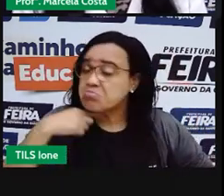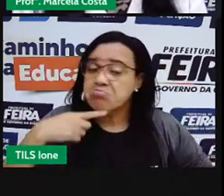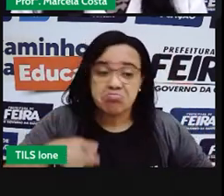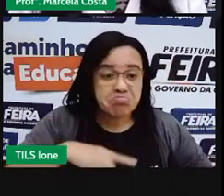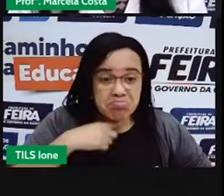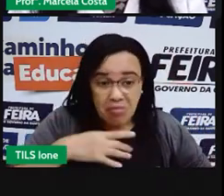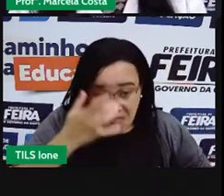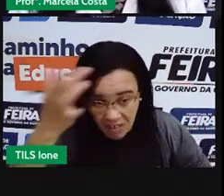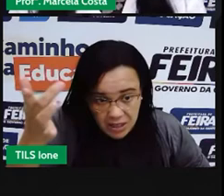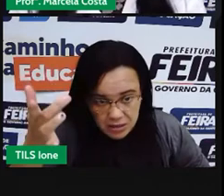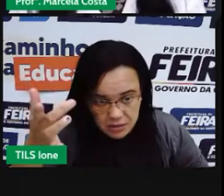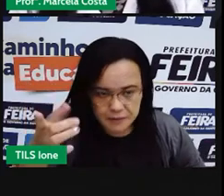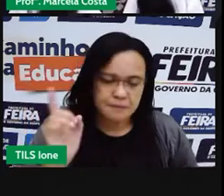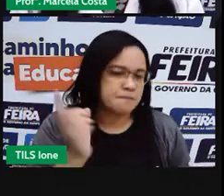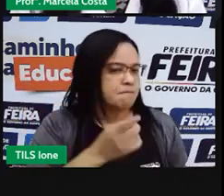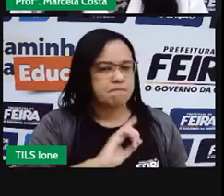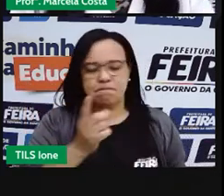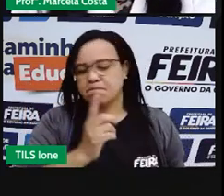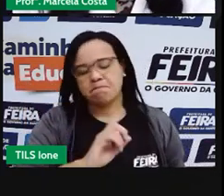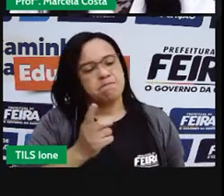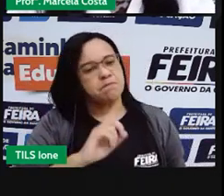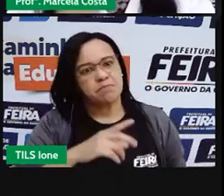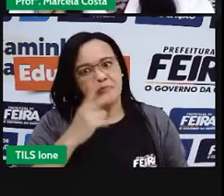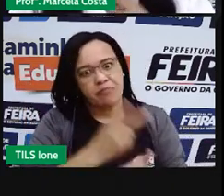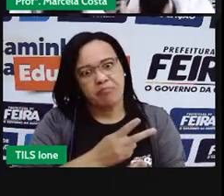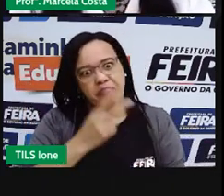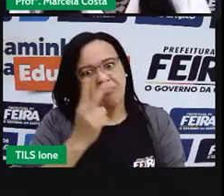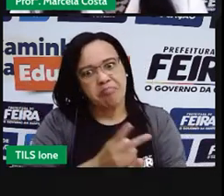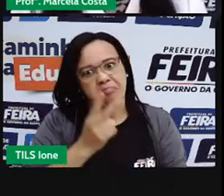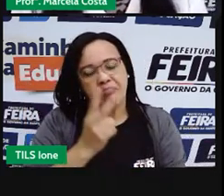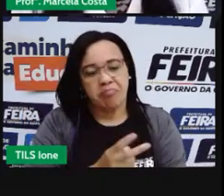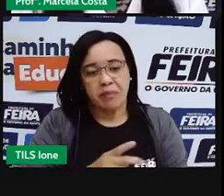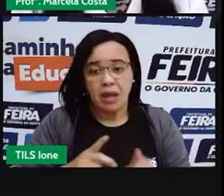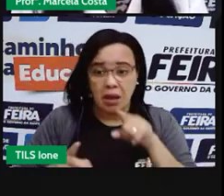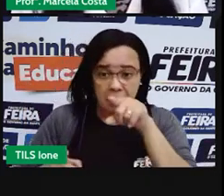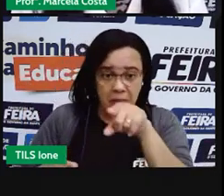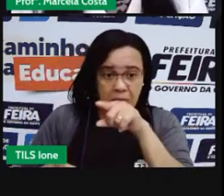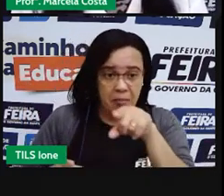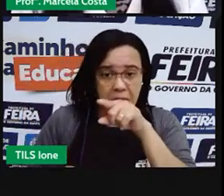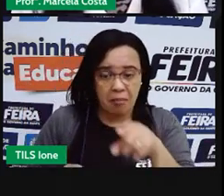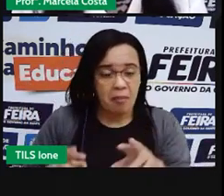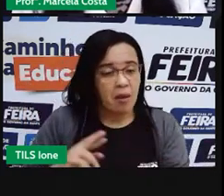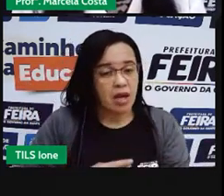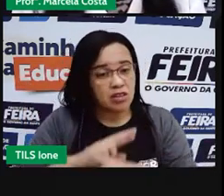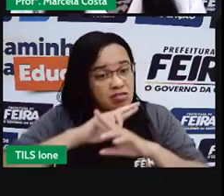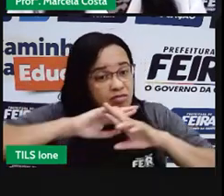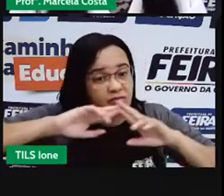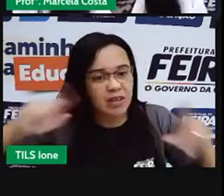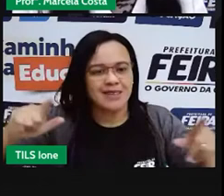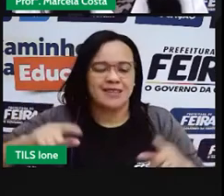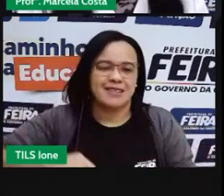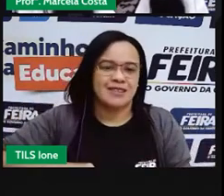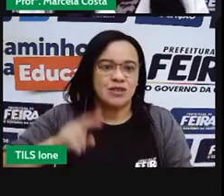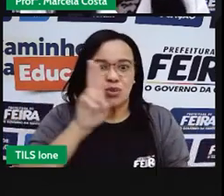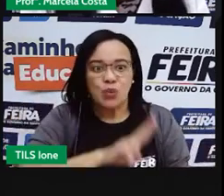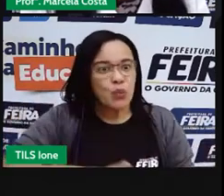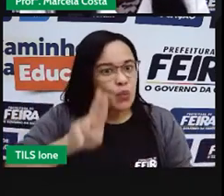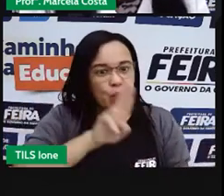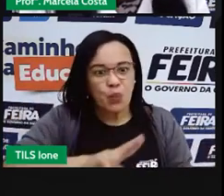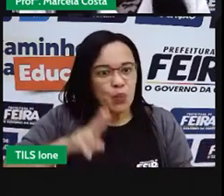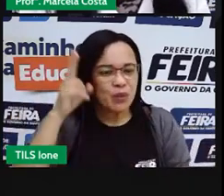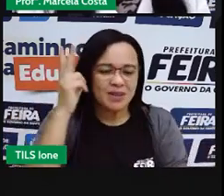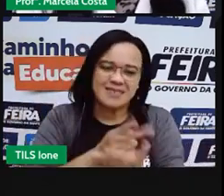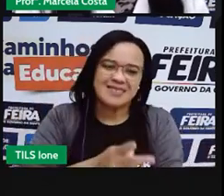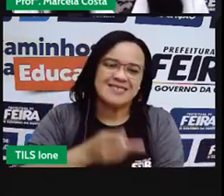Então, com a sacola de pano, você pode usar ela várias vezes. Ao contrário de uma sacola